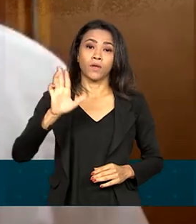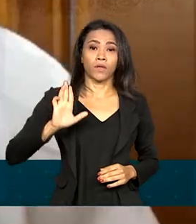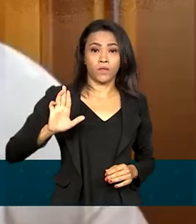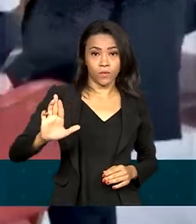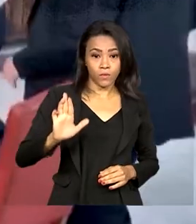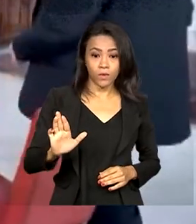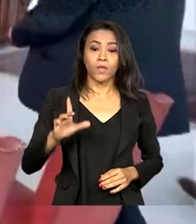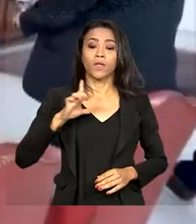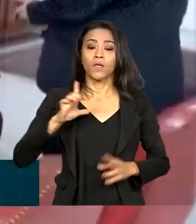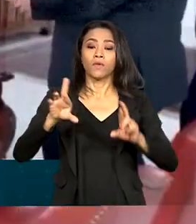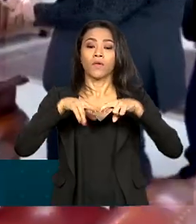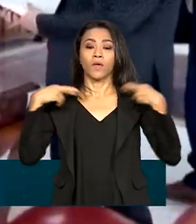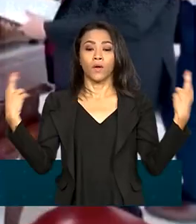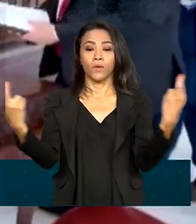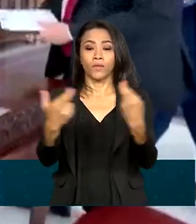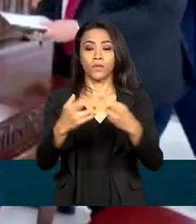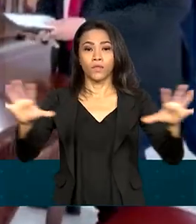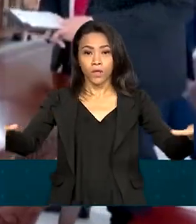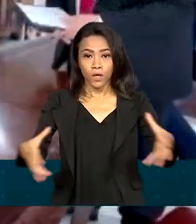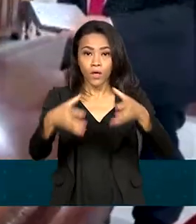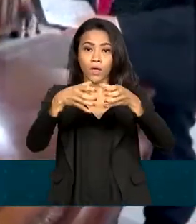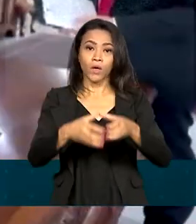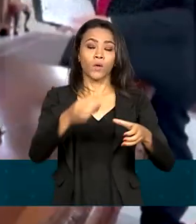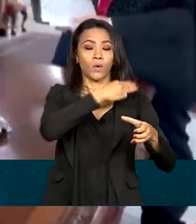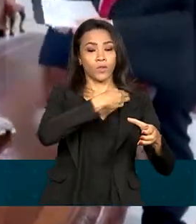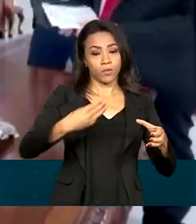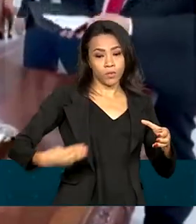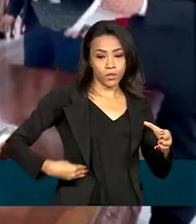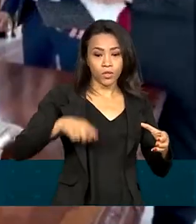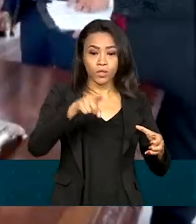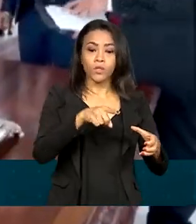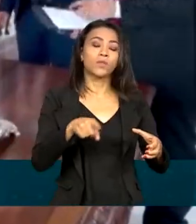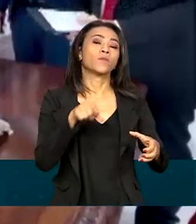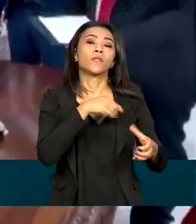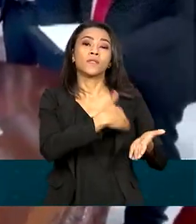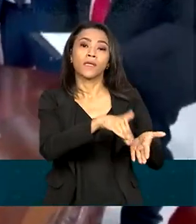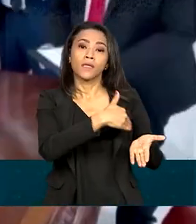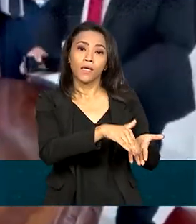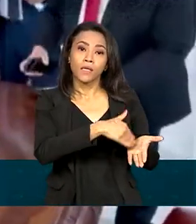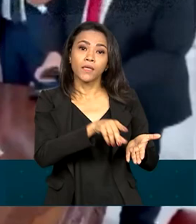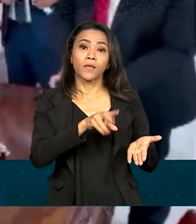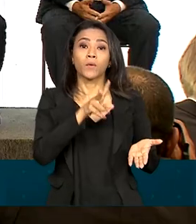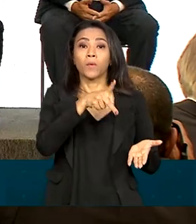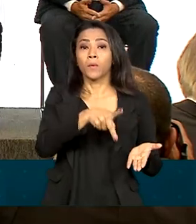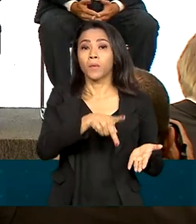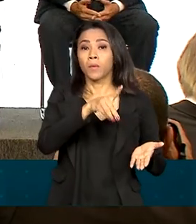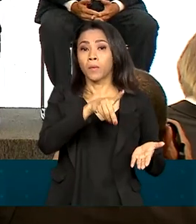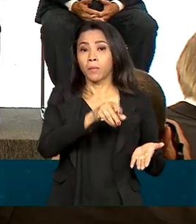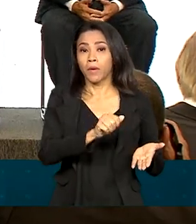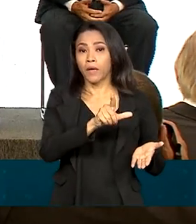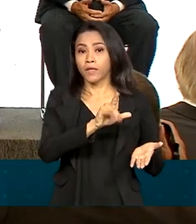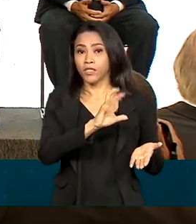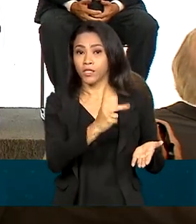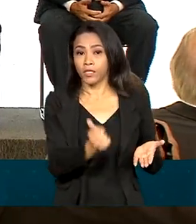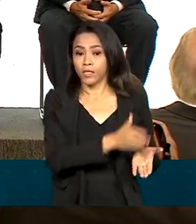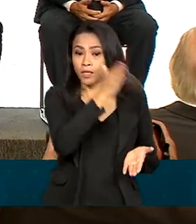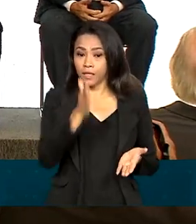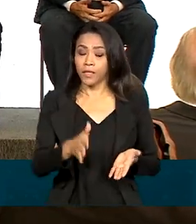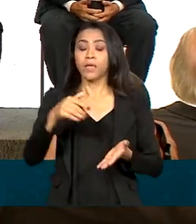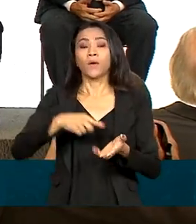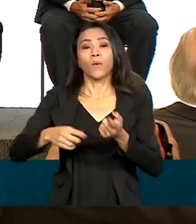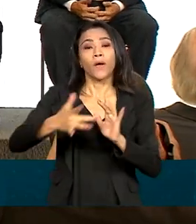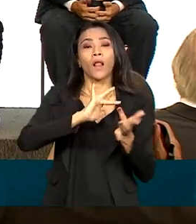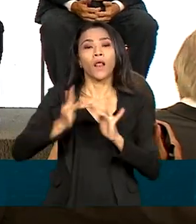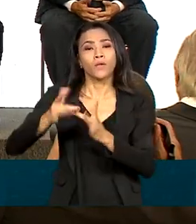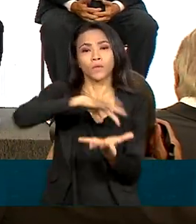Silva se reuniu com os ministros da Secretaria de Relações Institucionais, Alexandre Padilha, das Relações Exteriores, Mauro